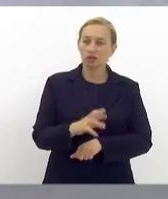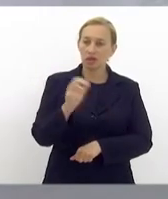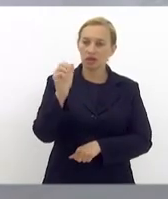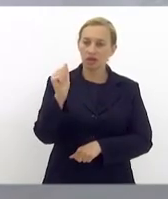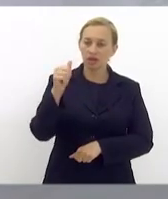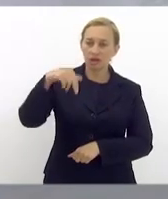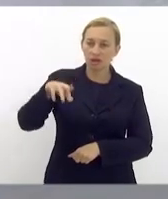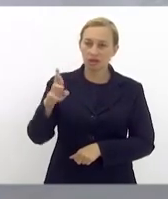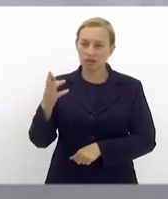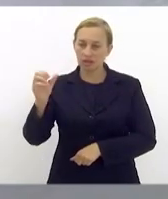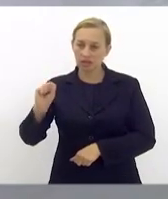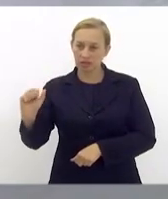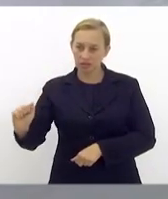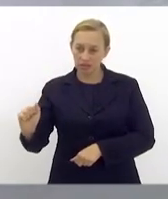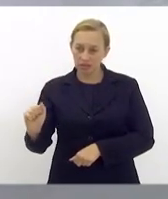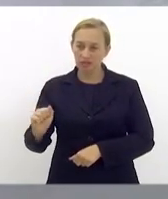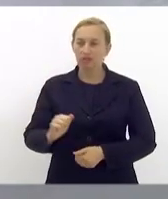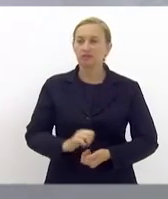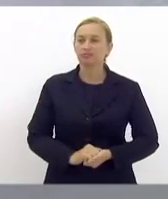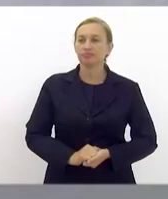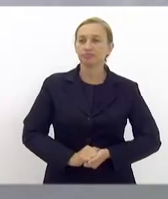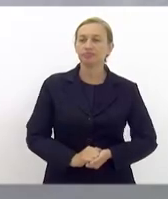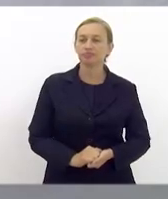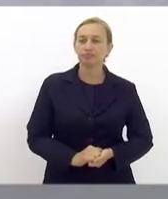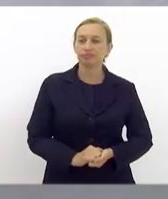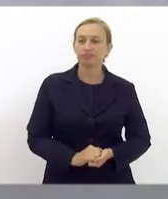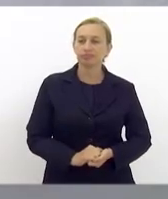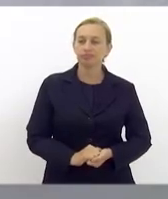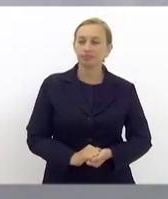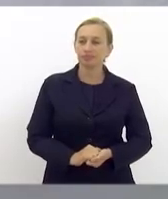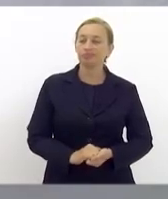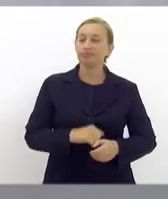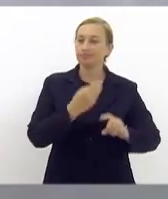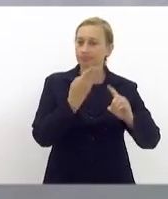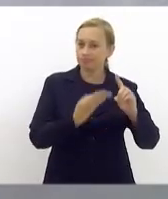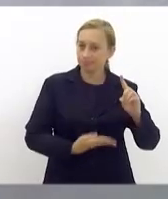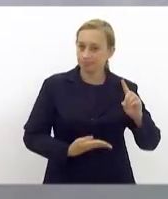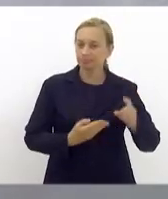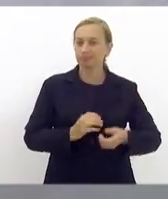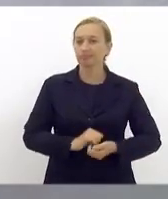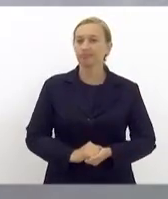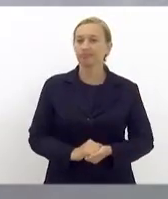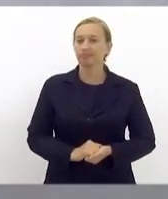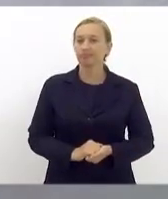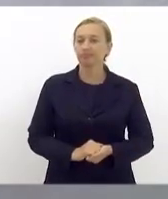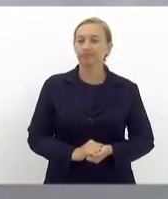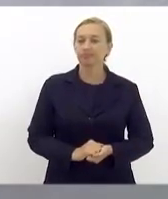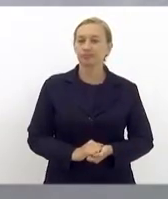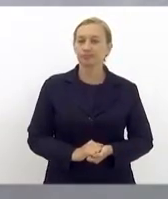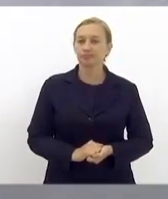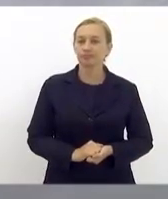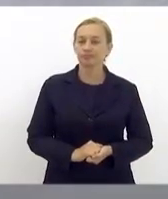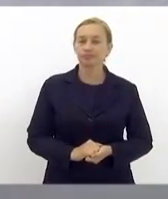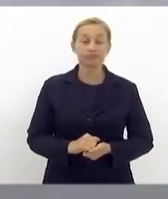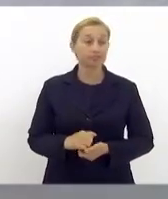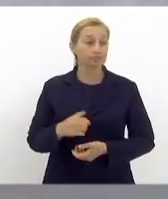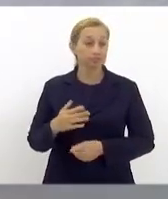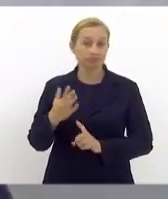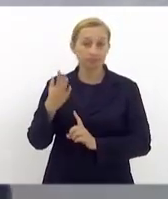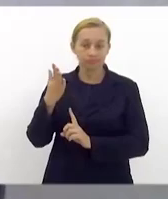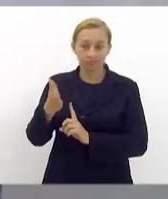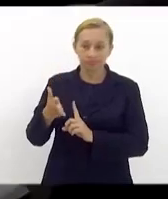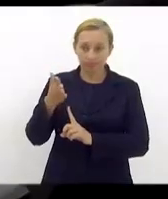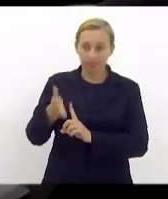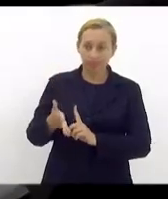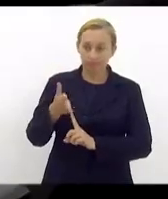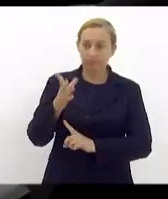Fernandes Maciel Tuller, sendo homenageada por essa palestra pelo nosso gabinete.